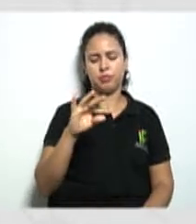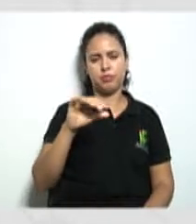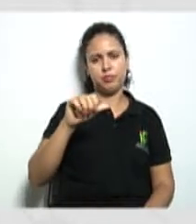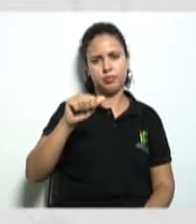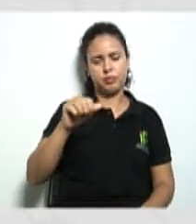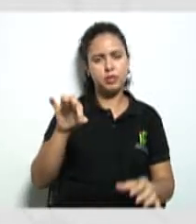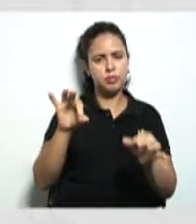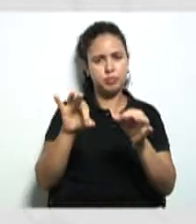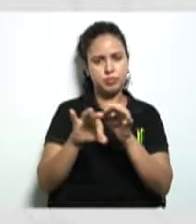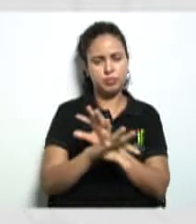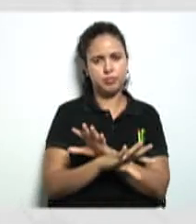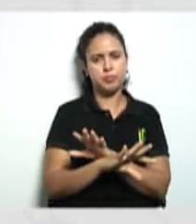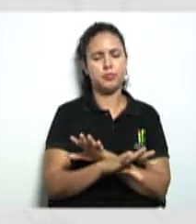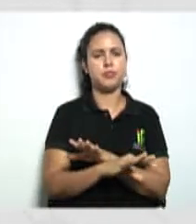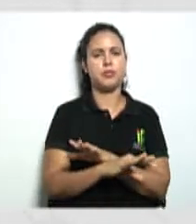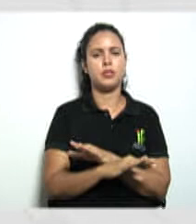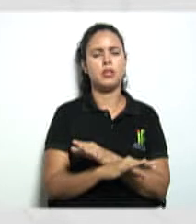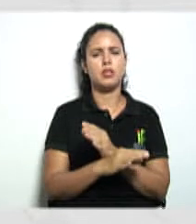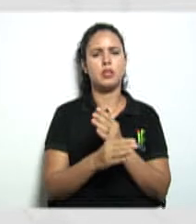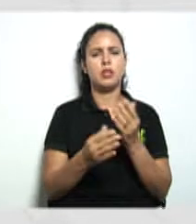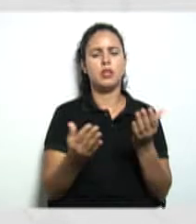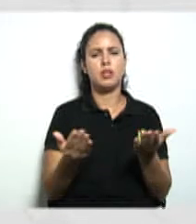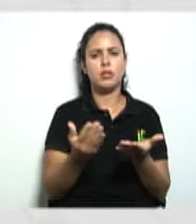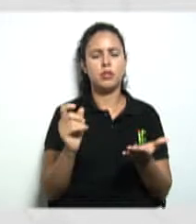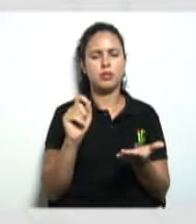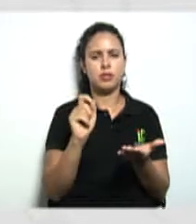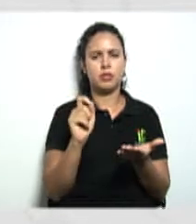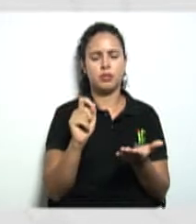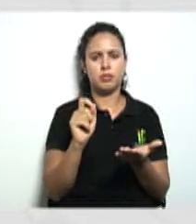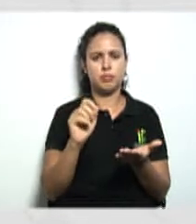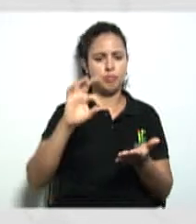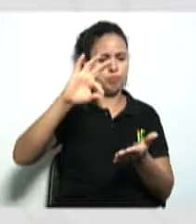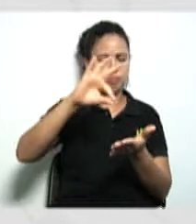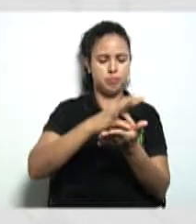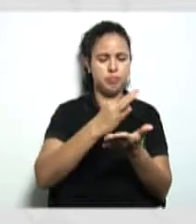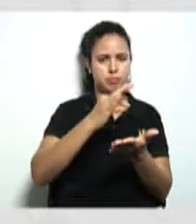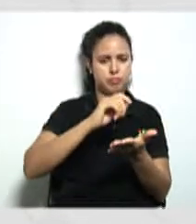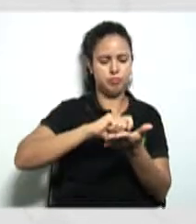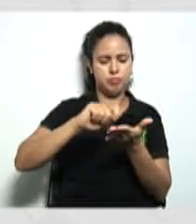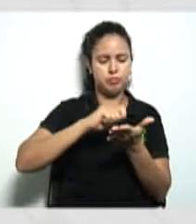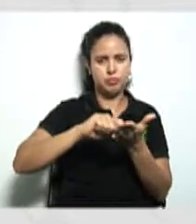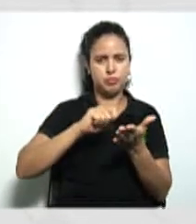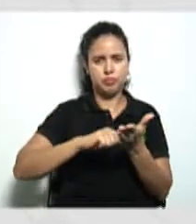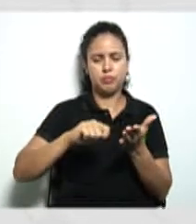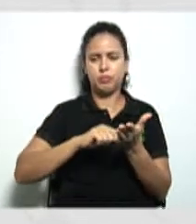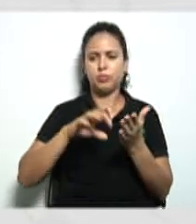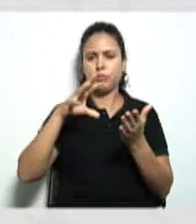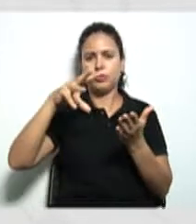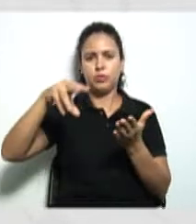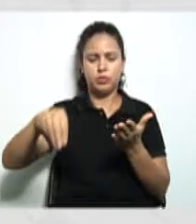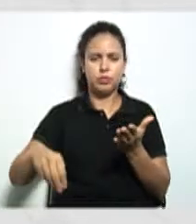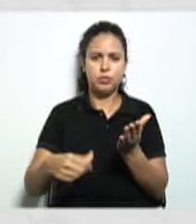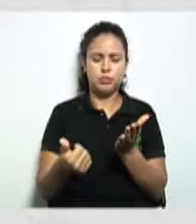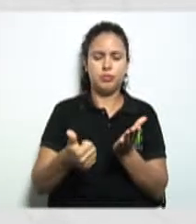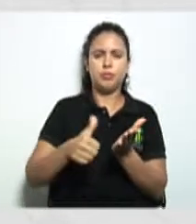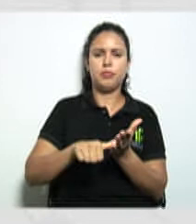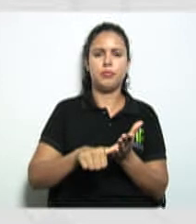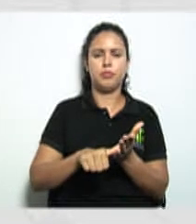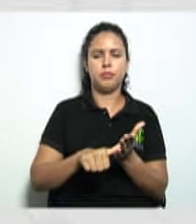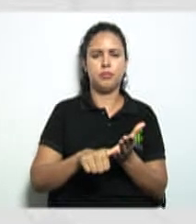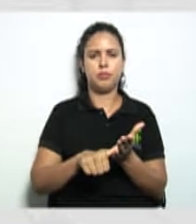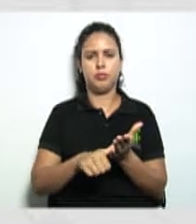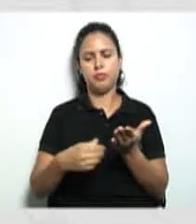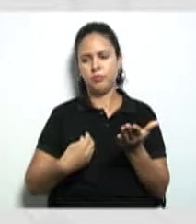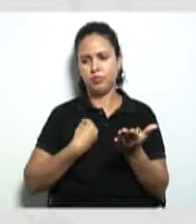o acontece agora coleta e assinatura dos membros que estão ali na